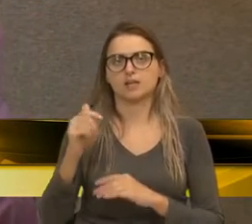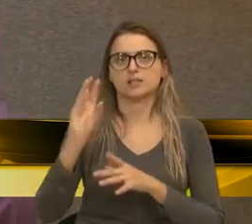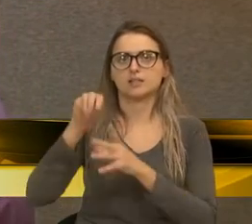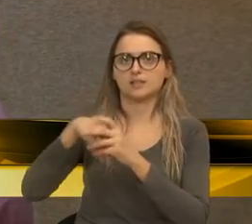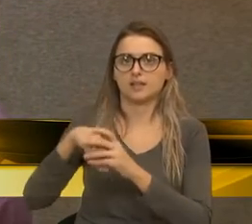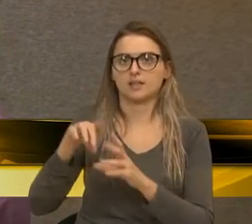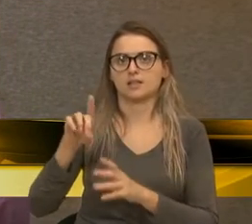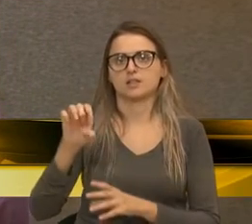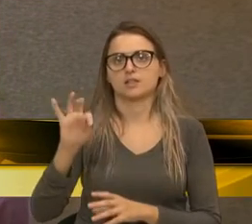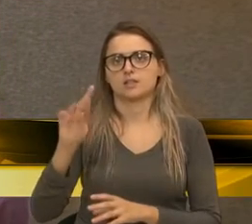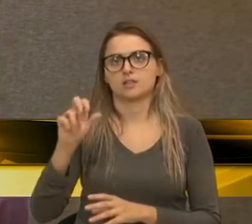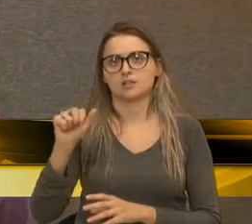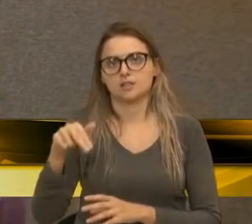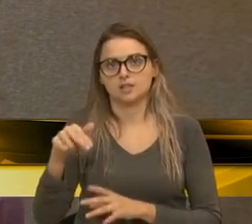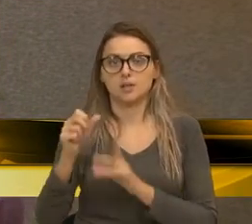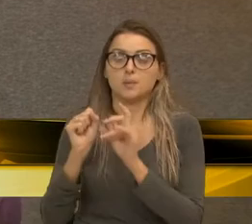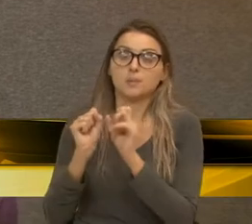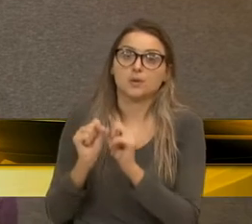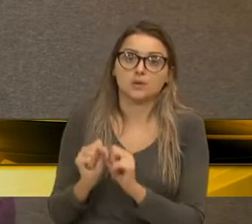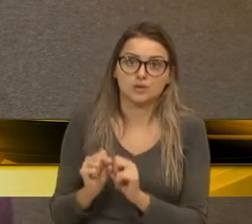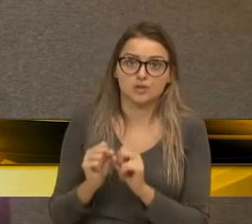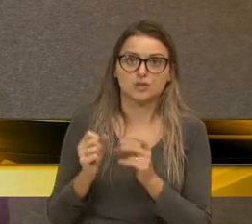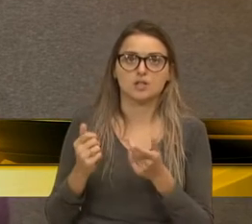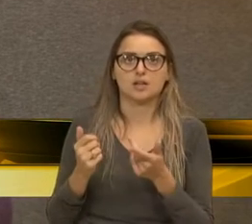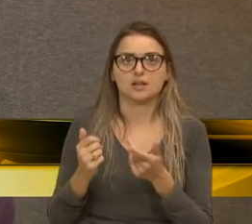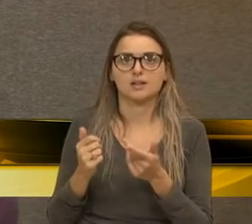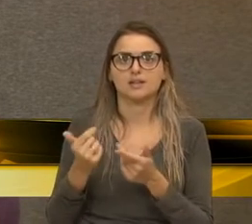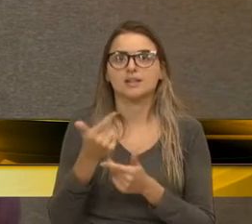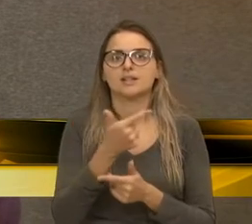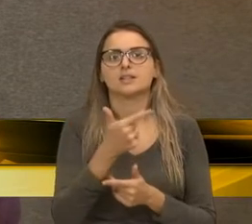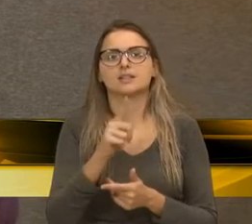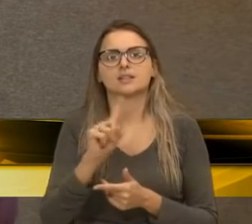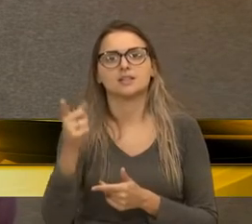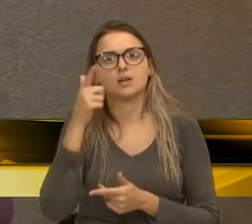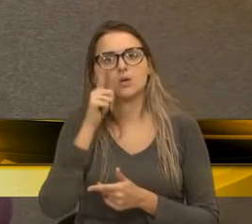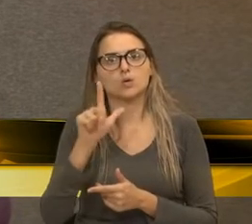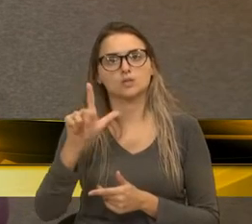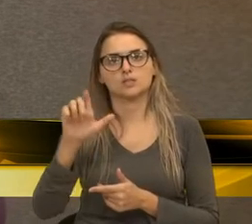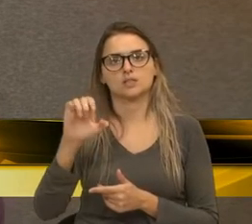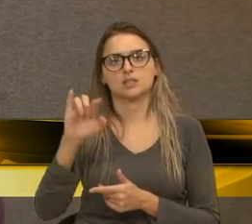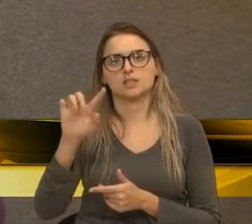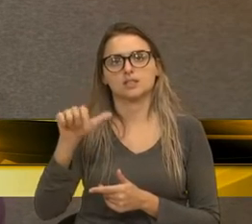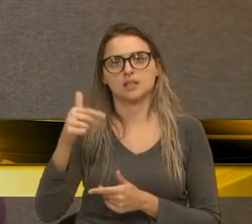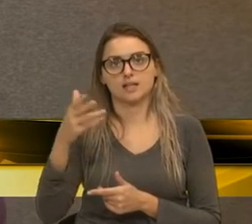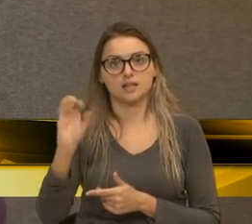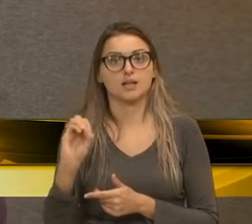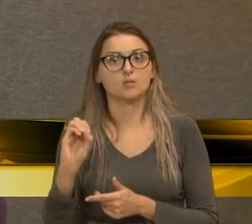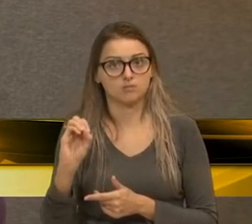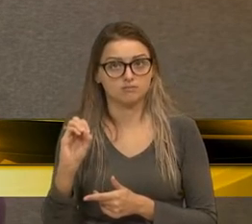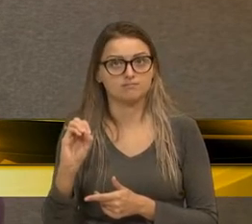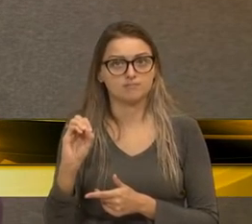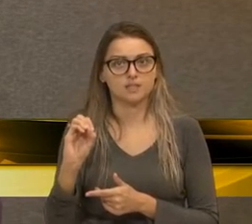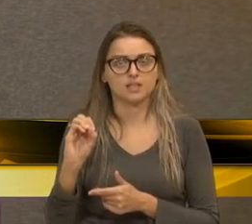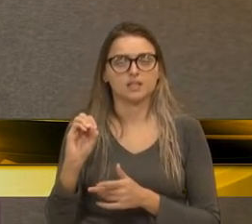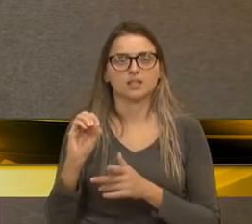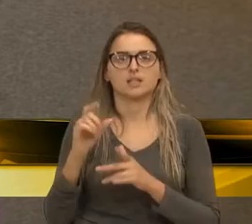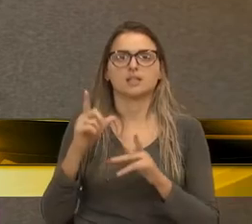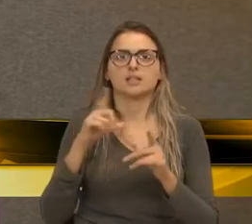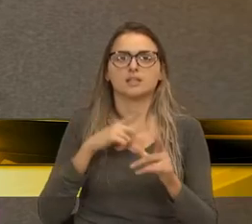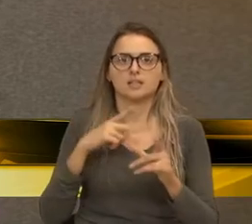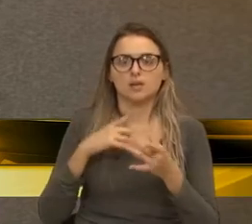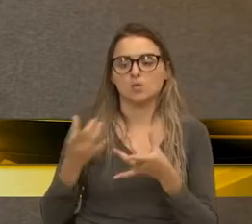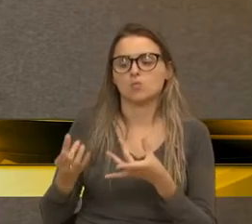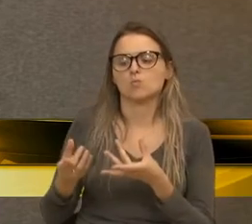Detran, poderia inviabilizar o leilão dessa sucata e transformar uma